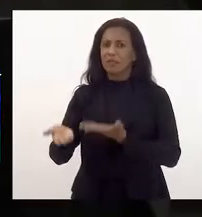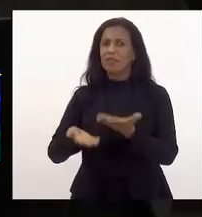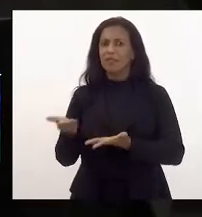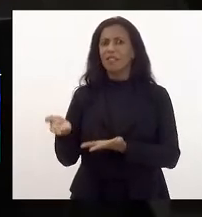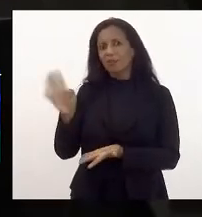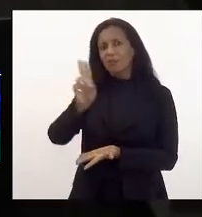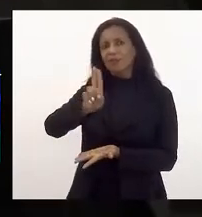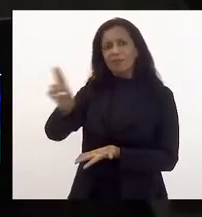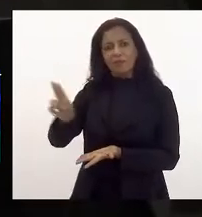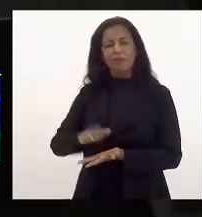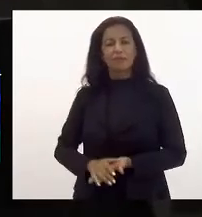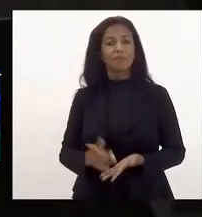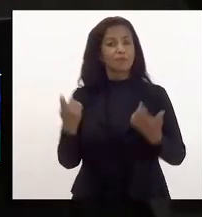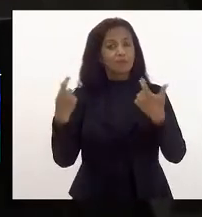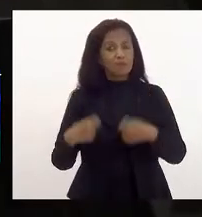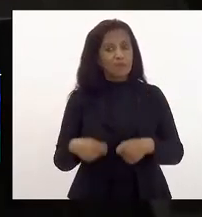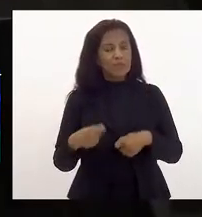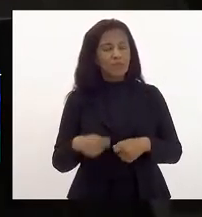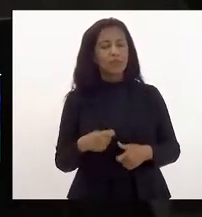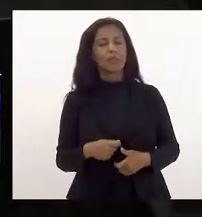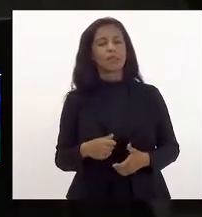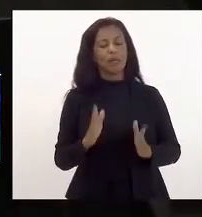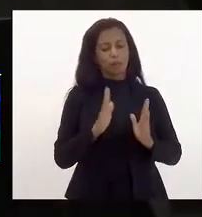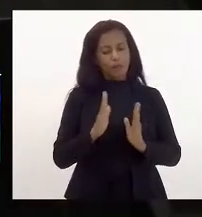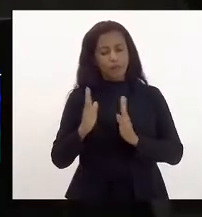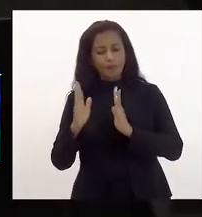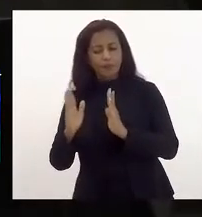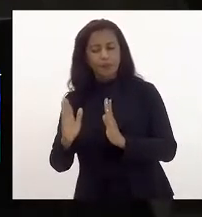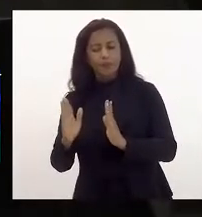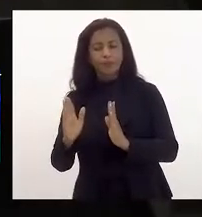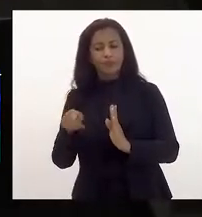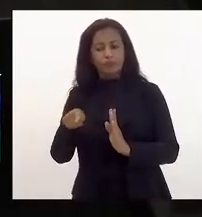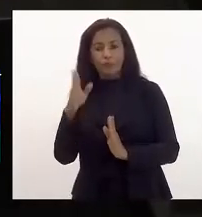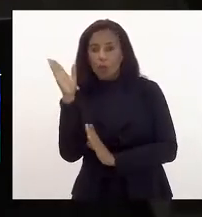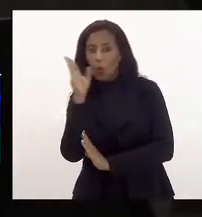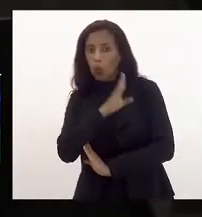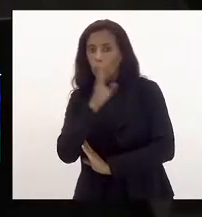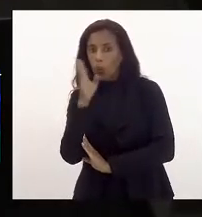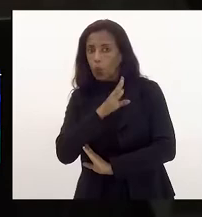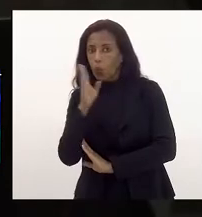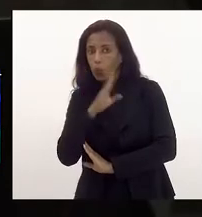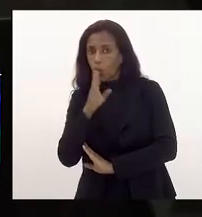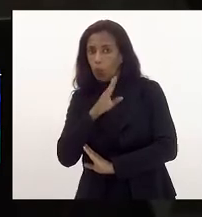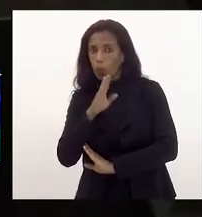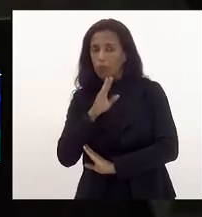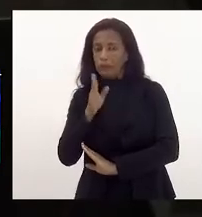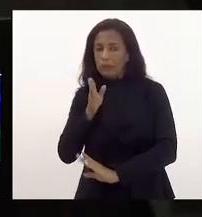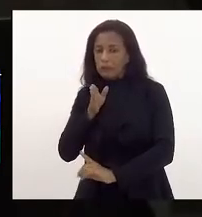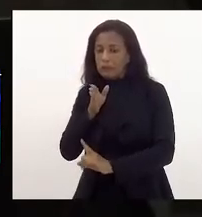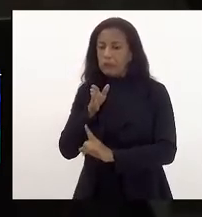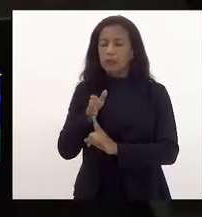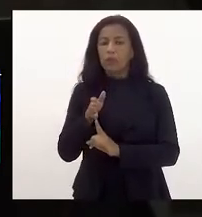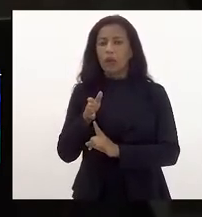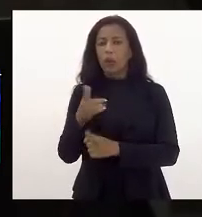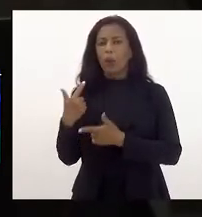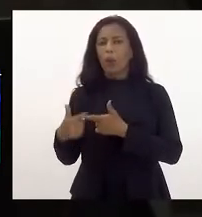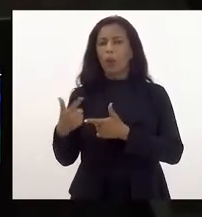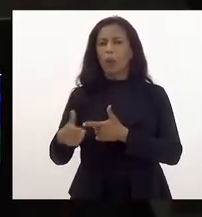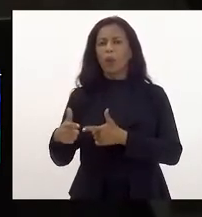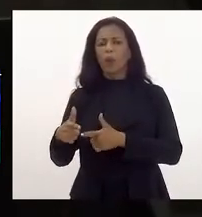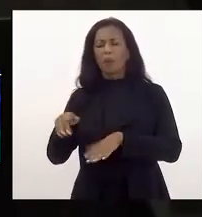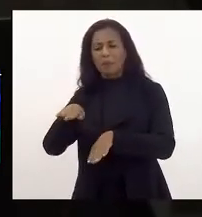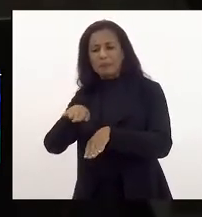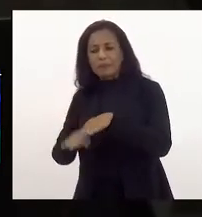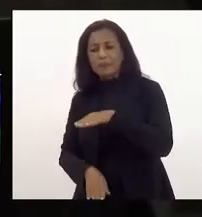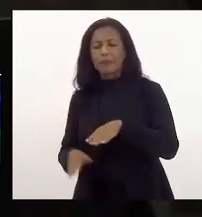nome então a gente precisa por um lado do ponto de vista emergencial enfrentar o problema da pobreza da miséria da